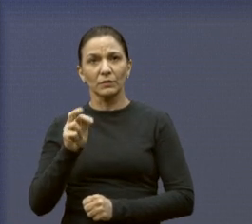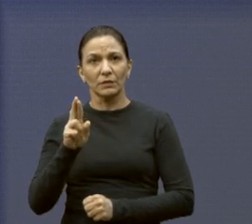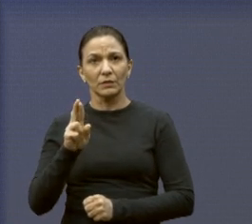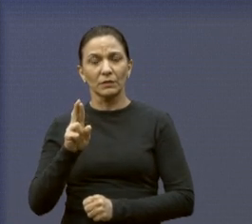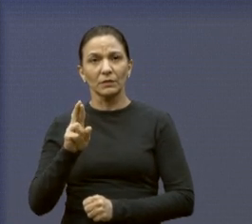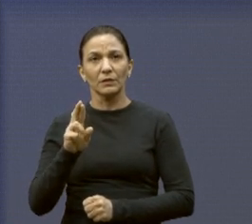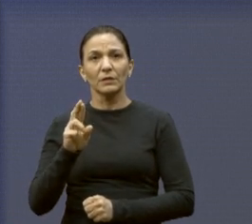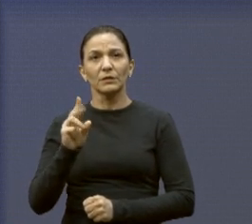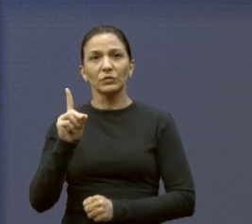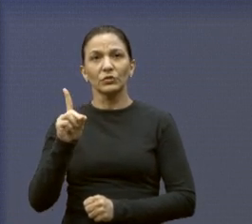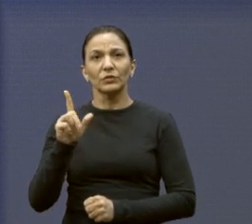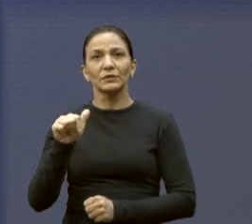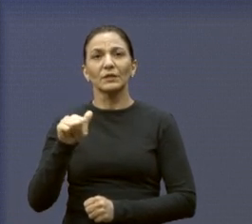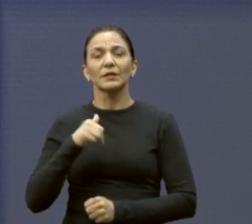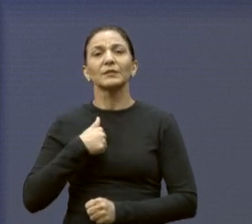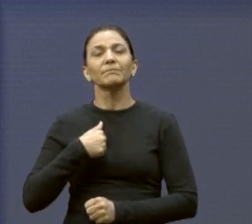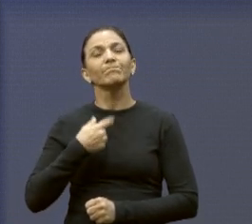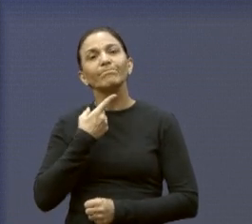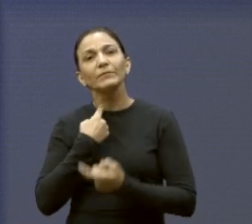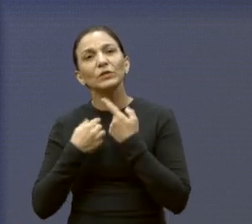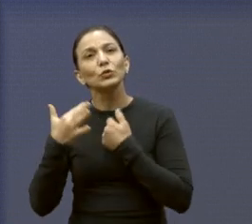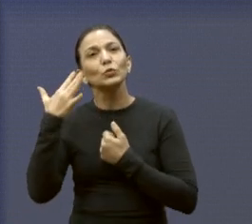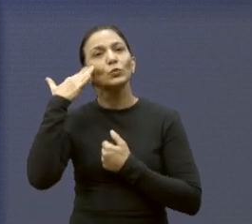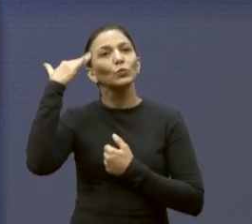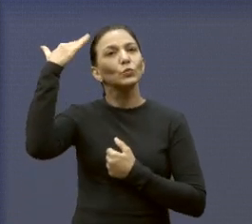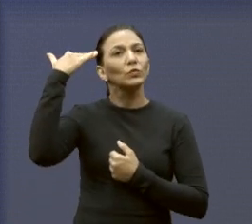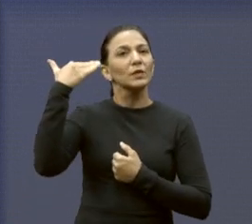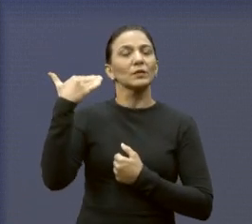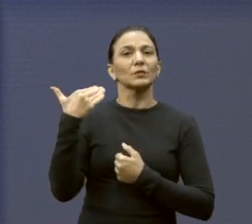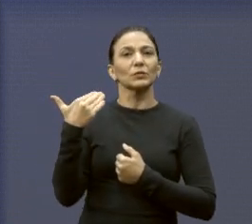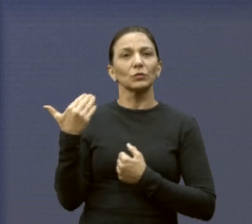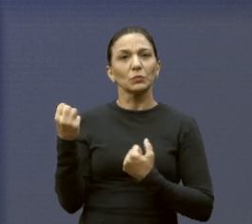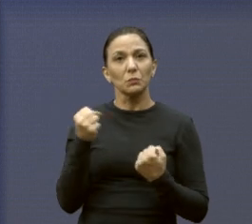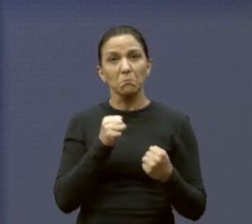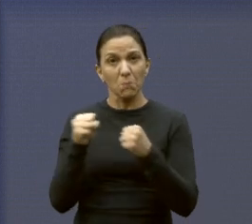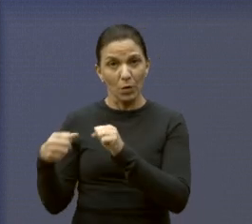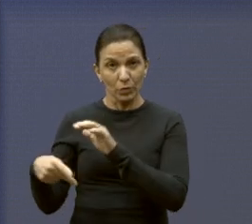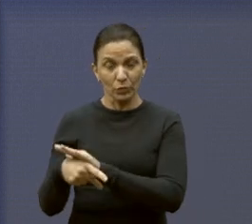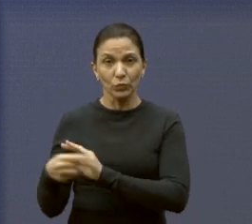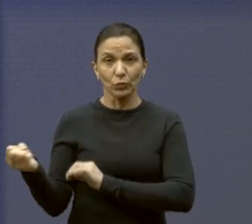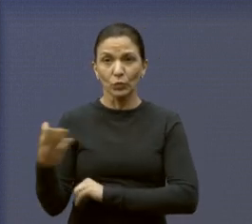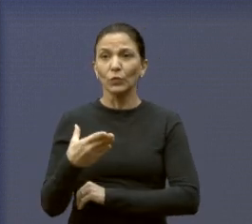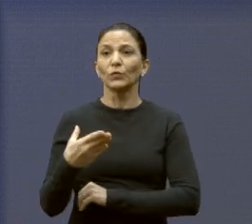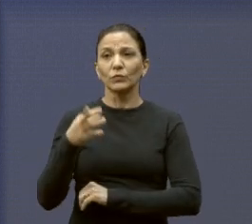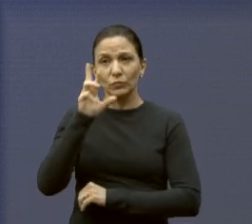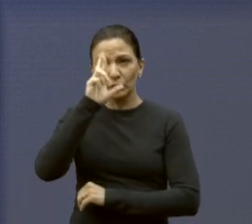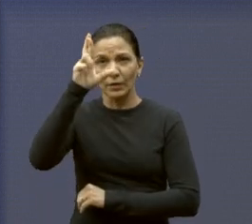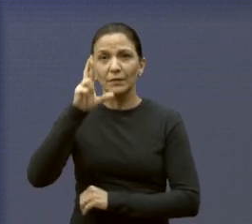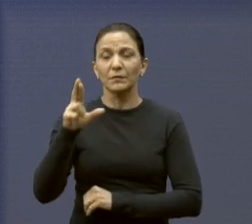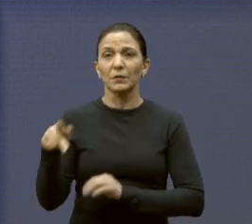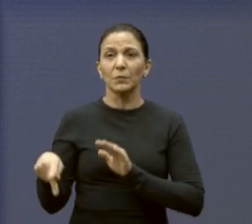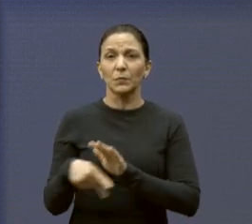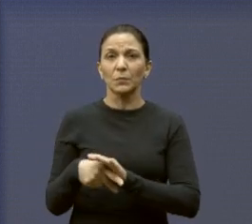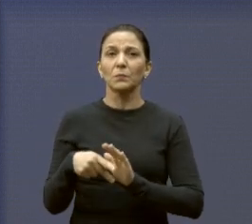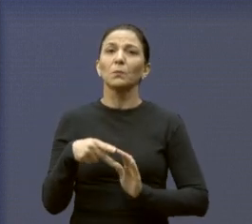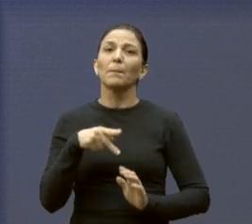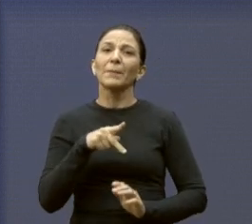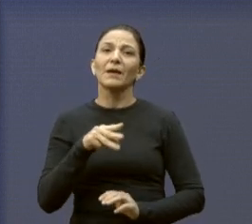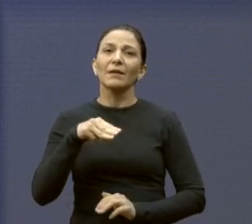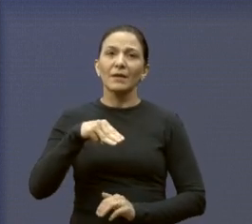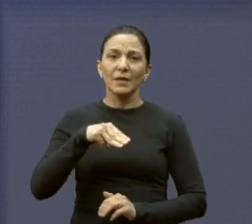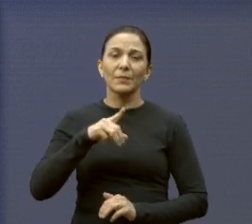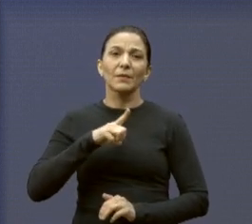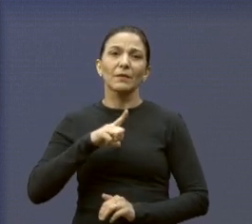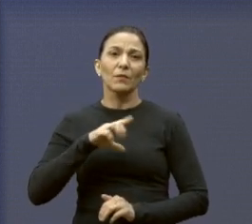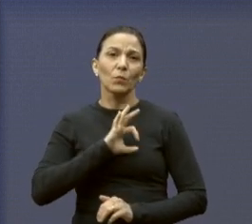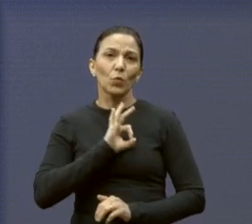desejando muito sucesso nessa nova jornada. Reafirmamos que a PM poderá contar sempre com a Câmara